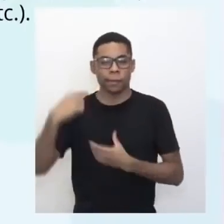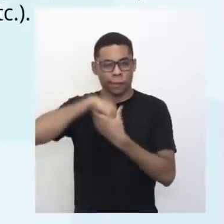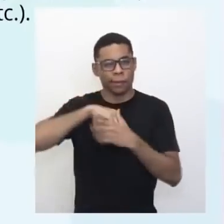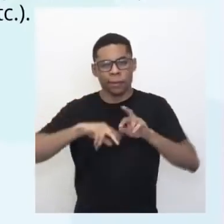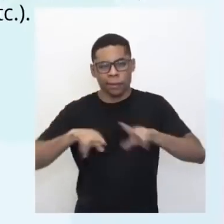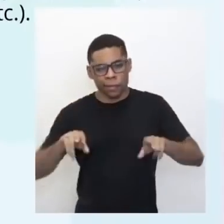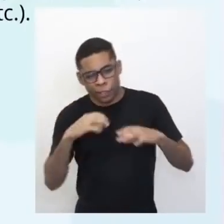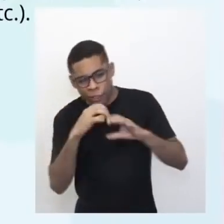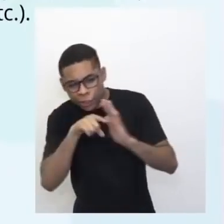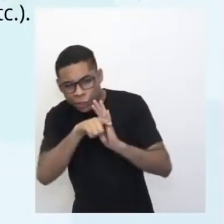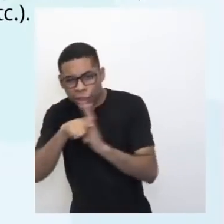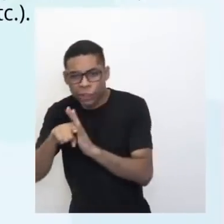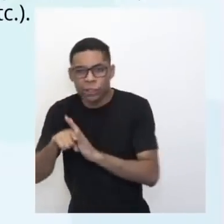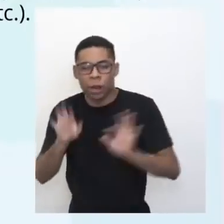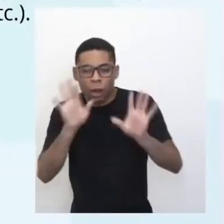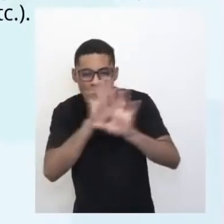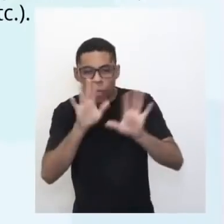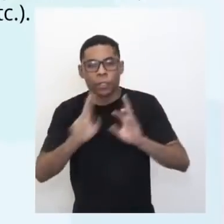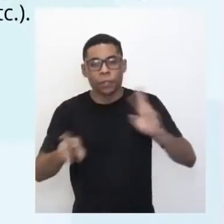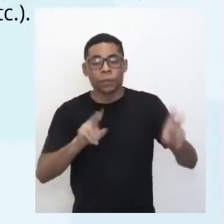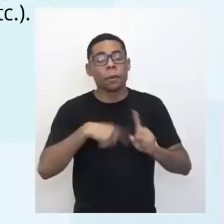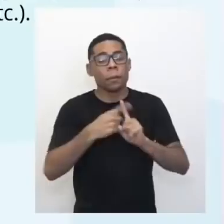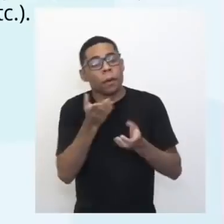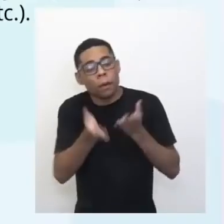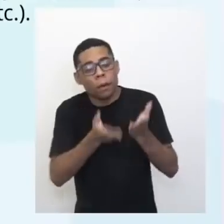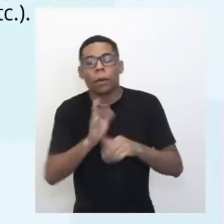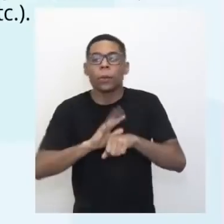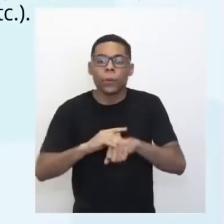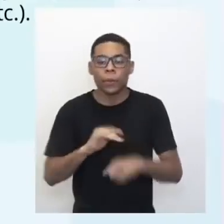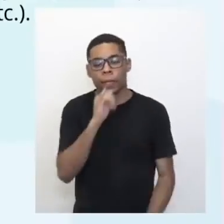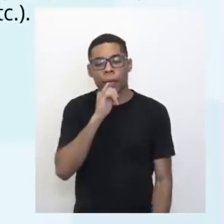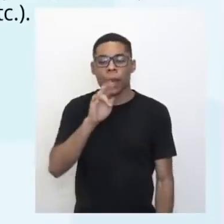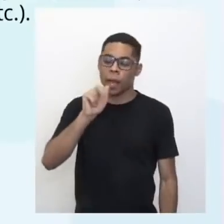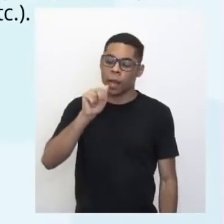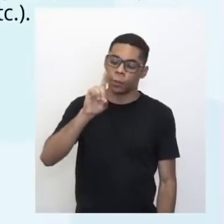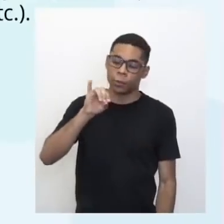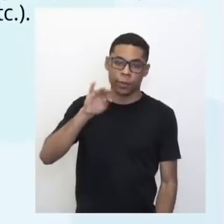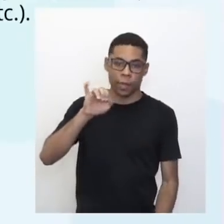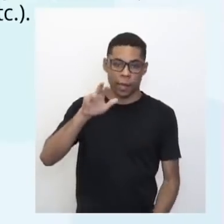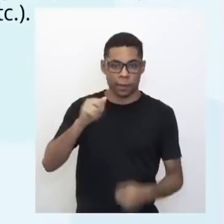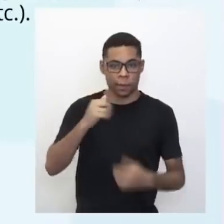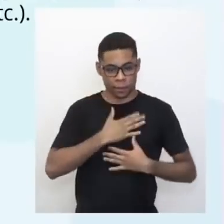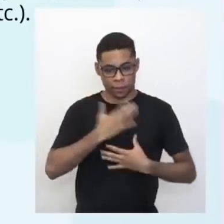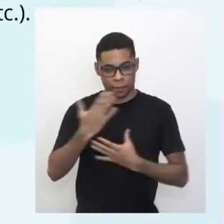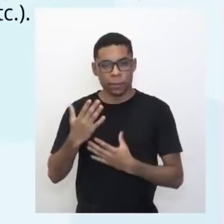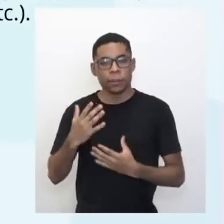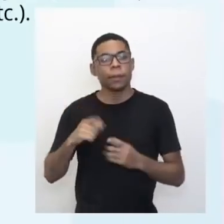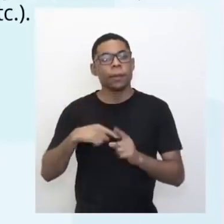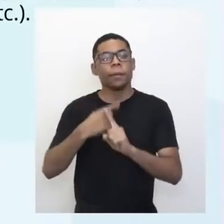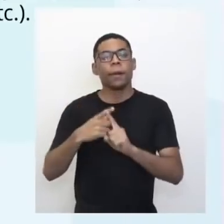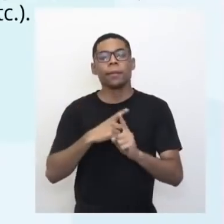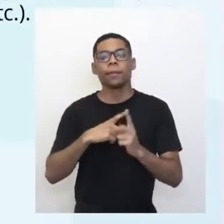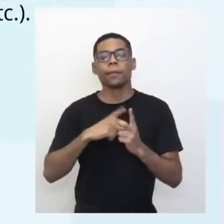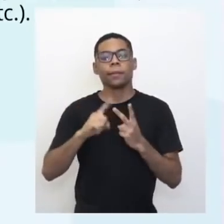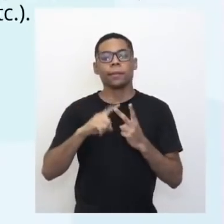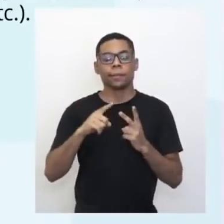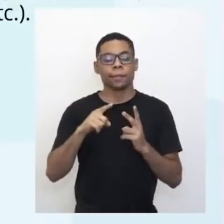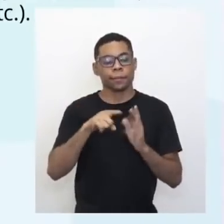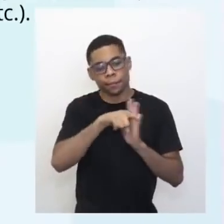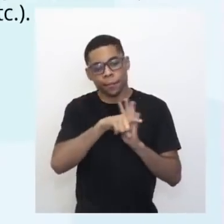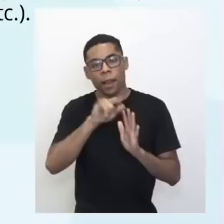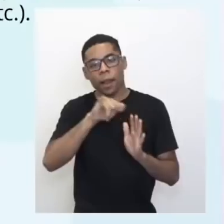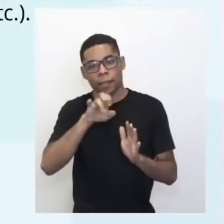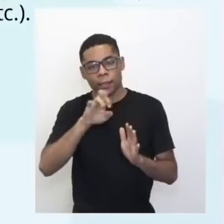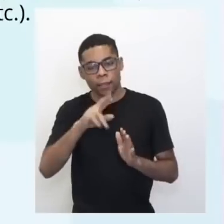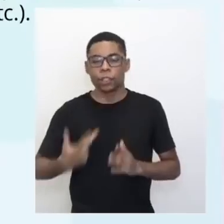e no tratamento de doenças como a radioterapia, a cirurgia ótica a laser, o